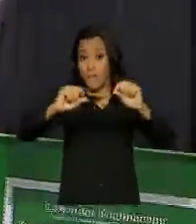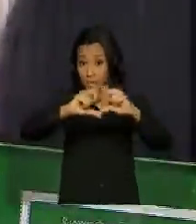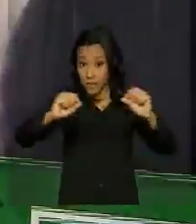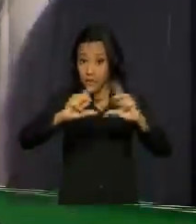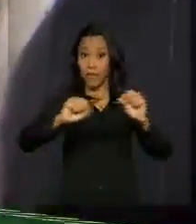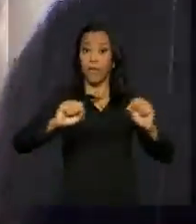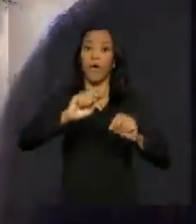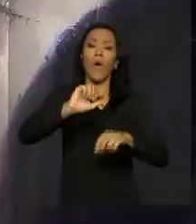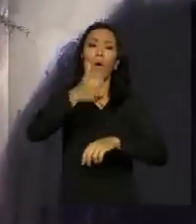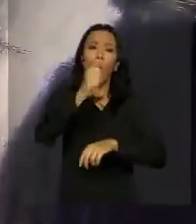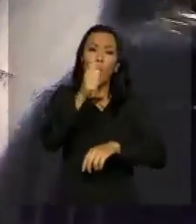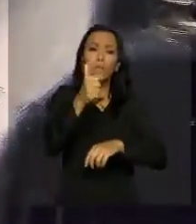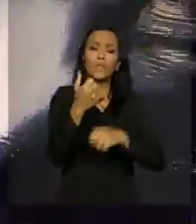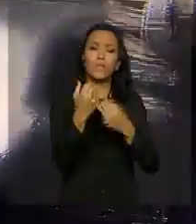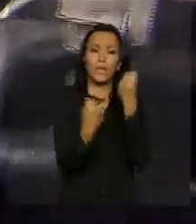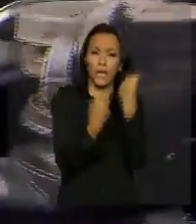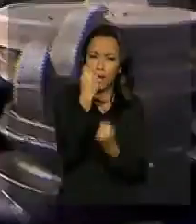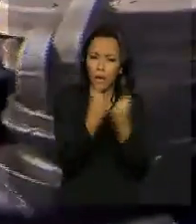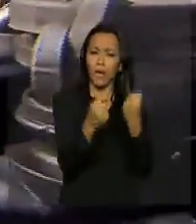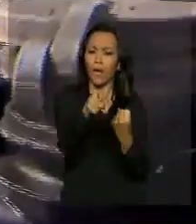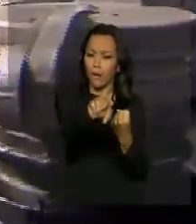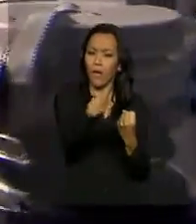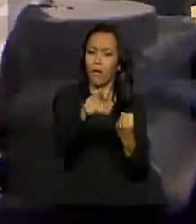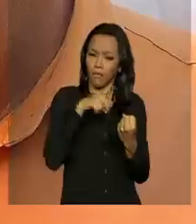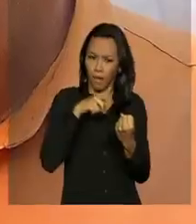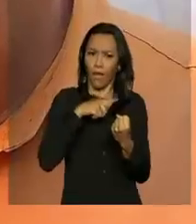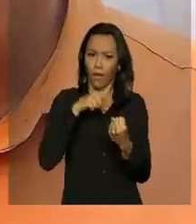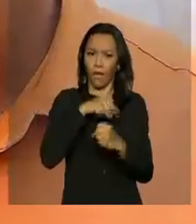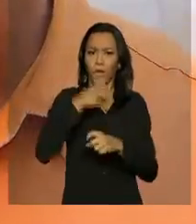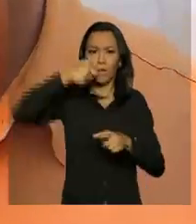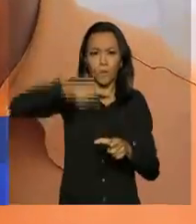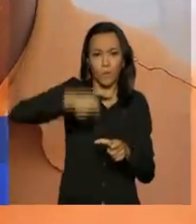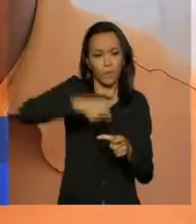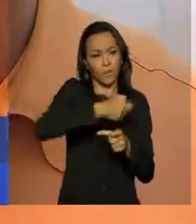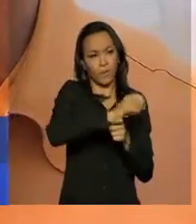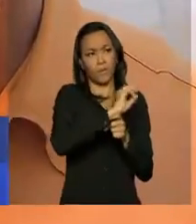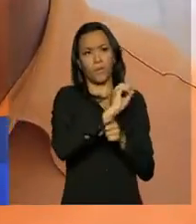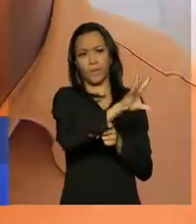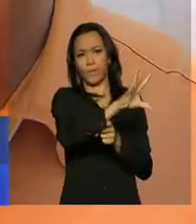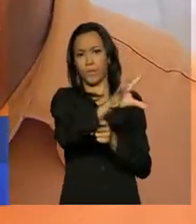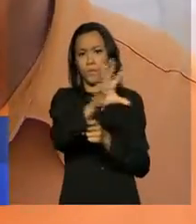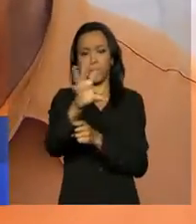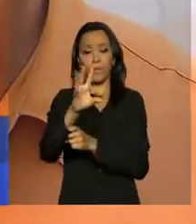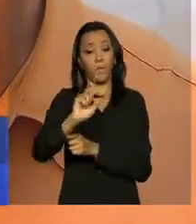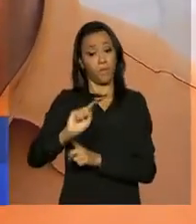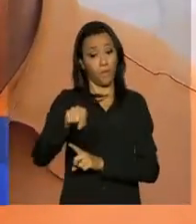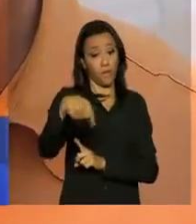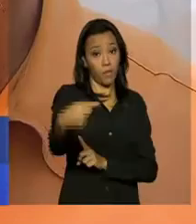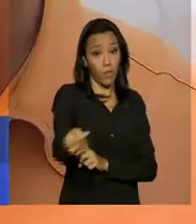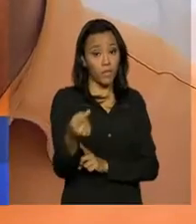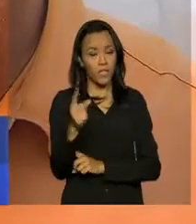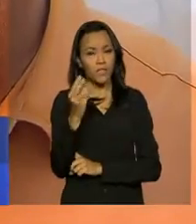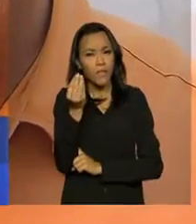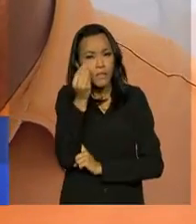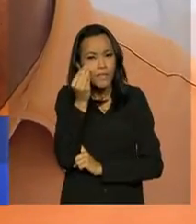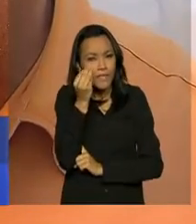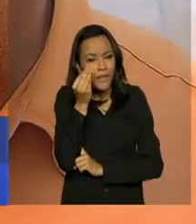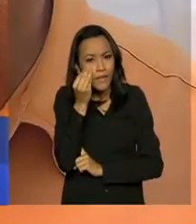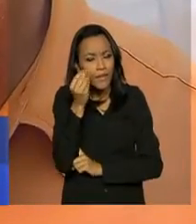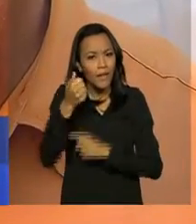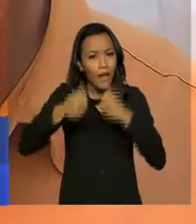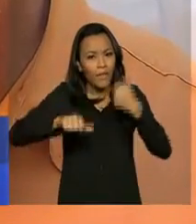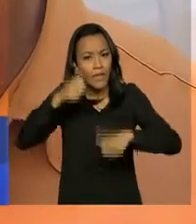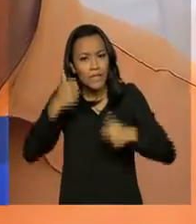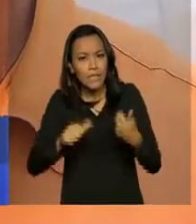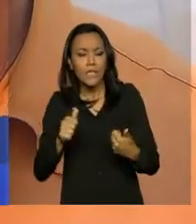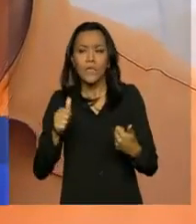adaptados com o instrumento estão circulando. É muito eficaz, tanto que a gente faz logo em seguida um teste de avaliação da